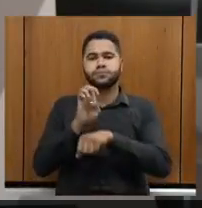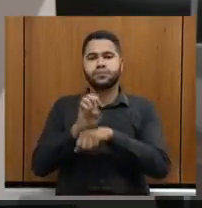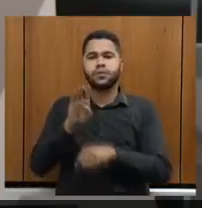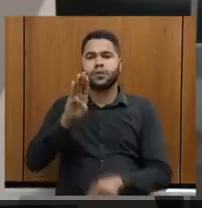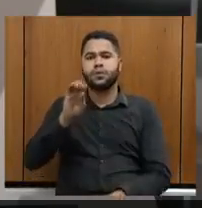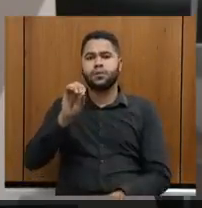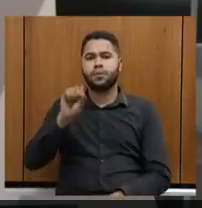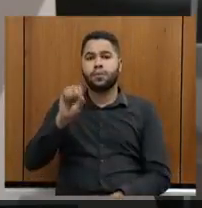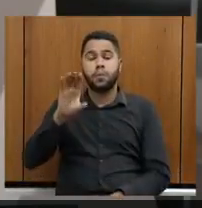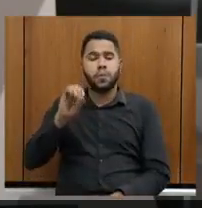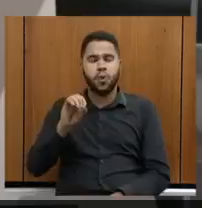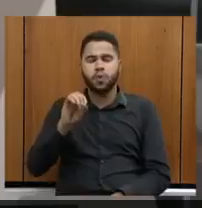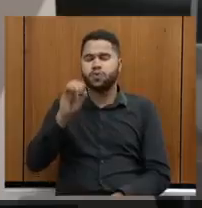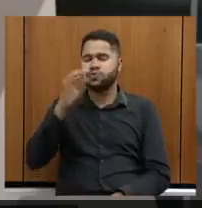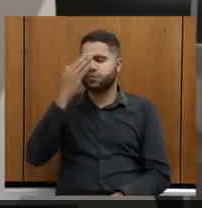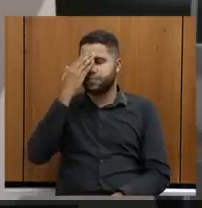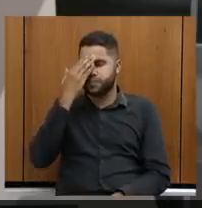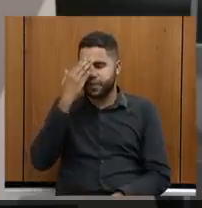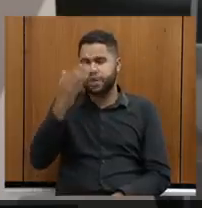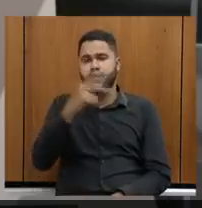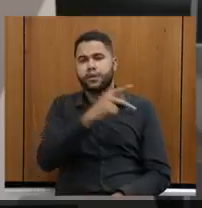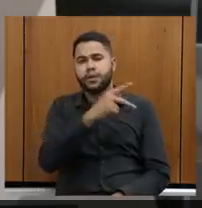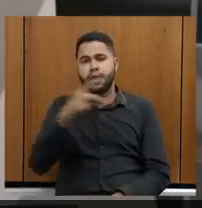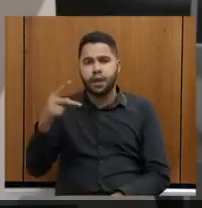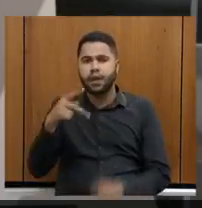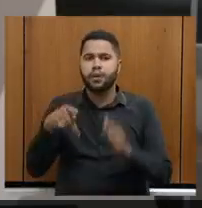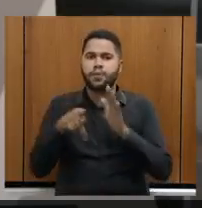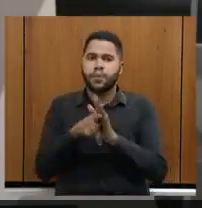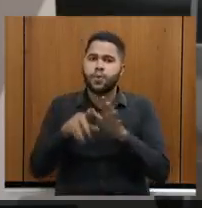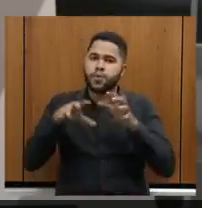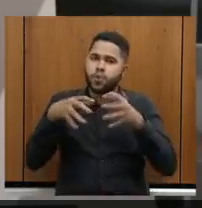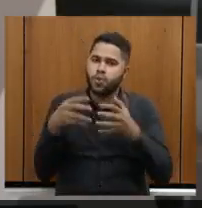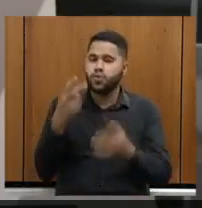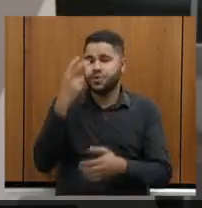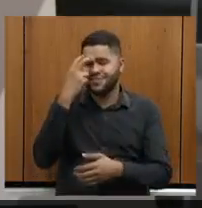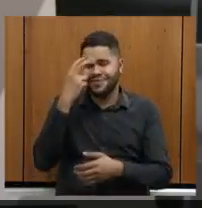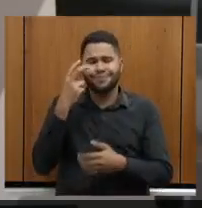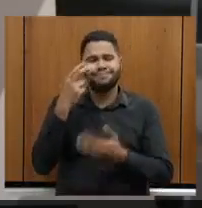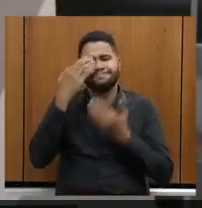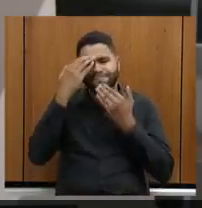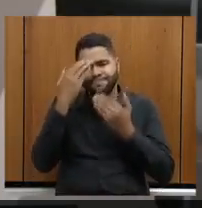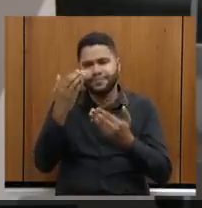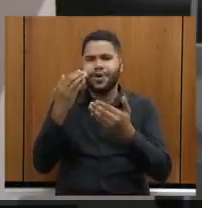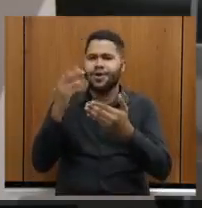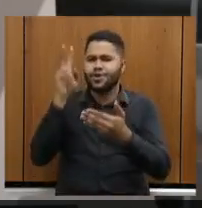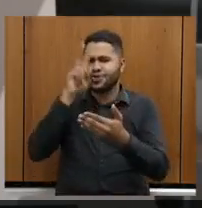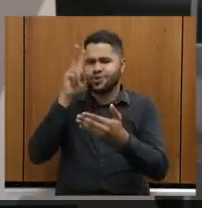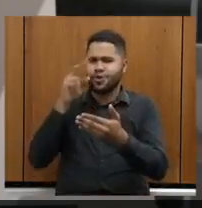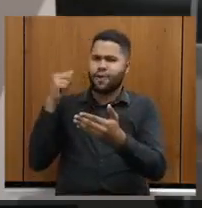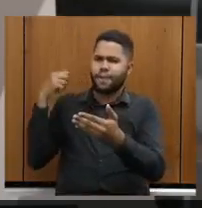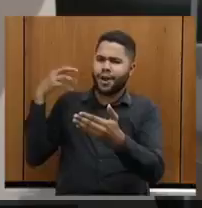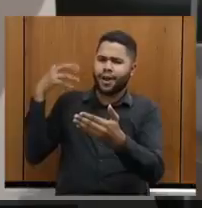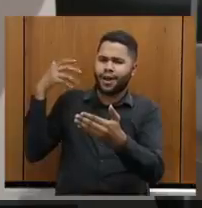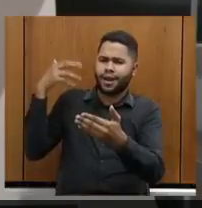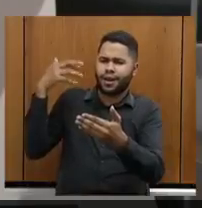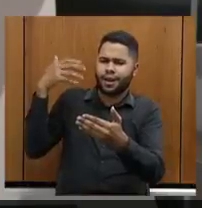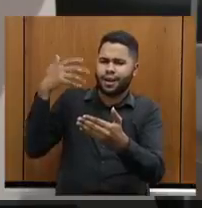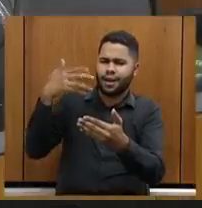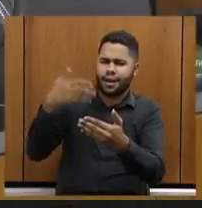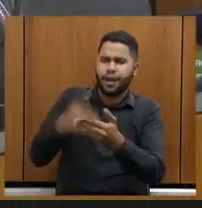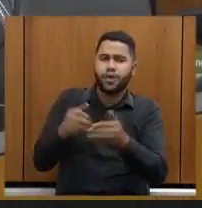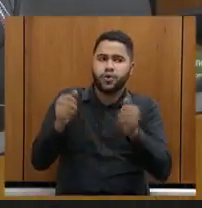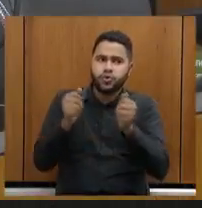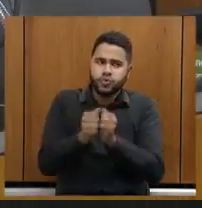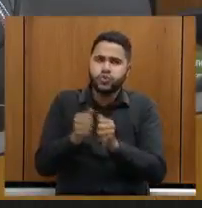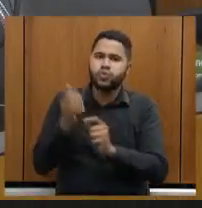obrigado por presidir essa comissão de cultura tão importante. Muito obrigado pela história que o senhor construiu, junto com a classe